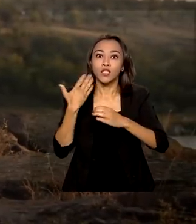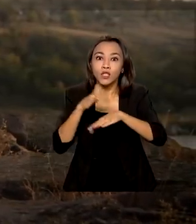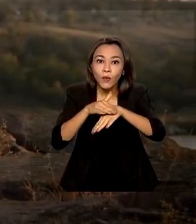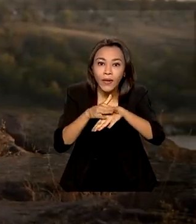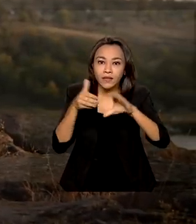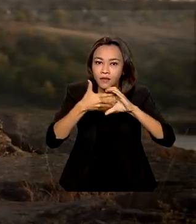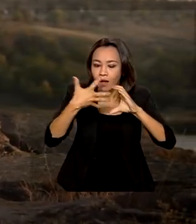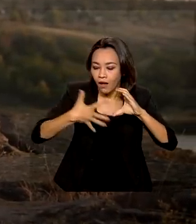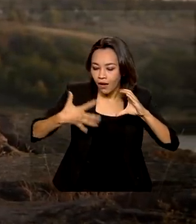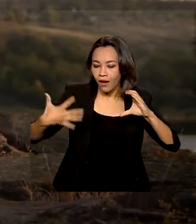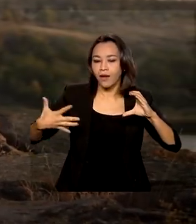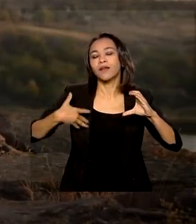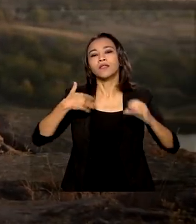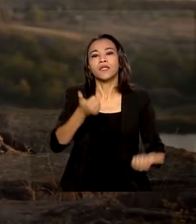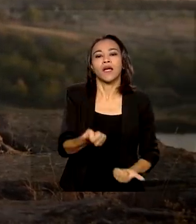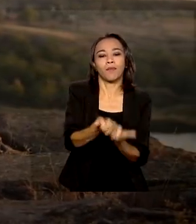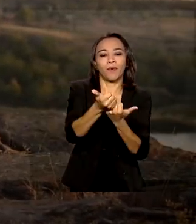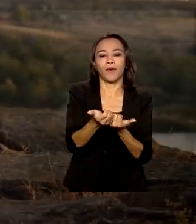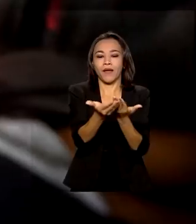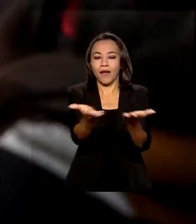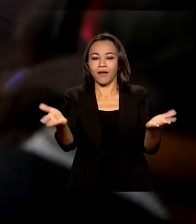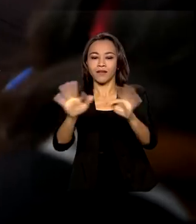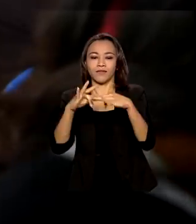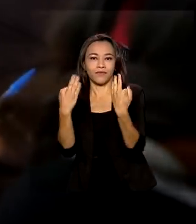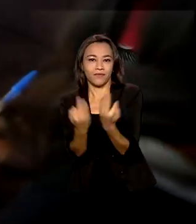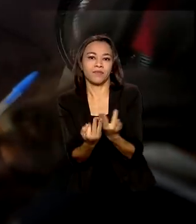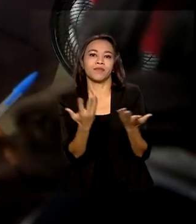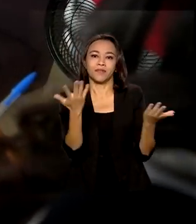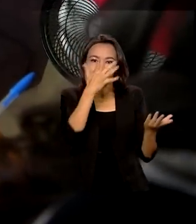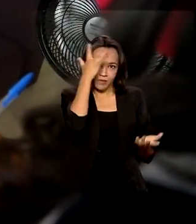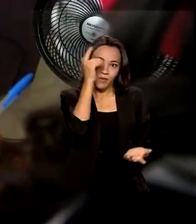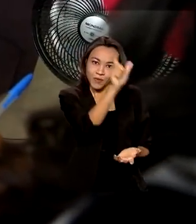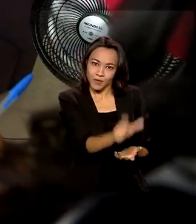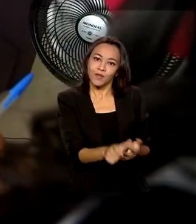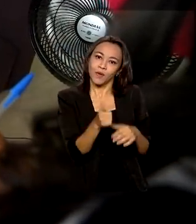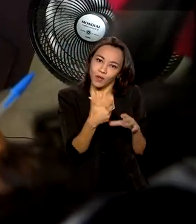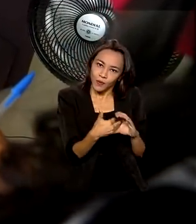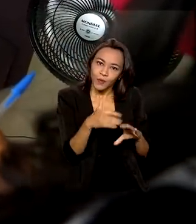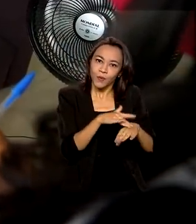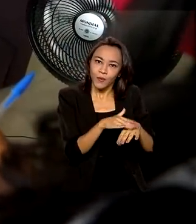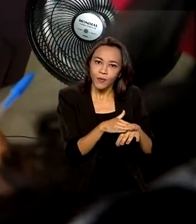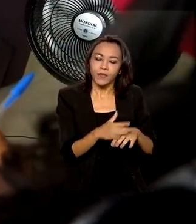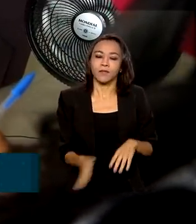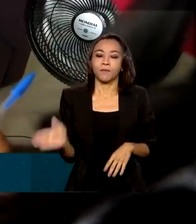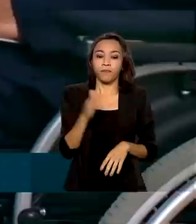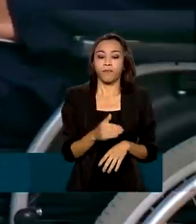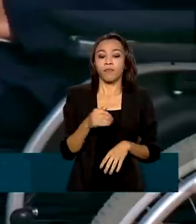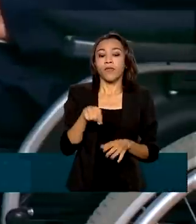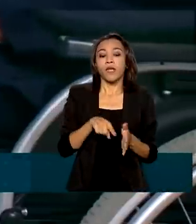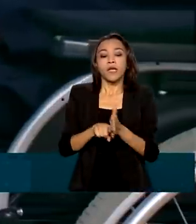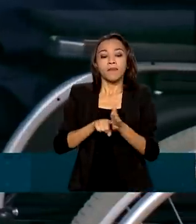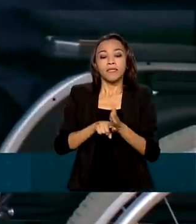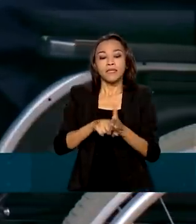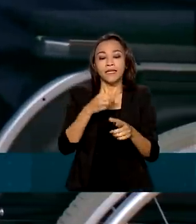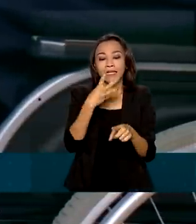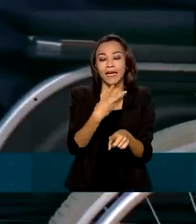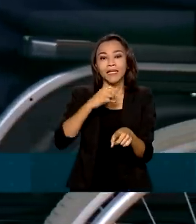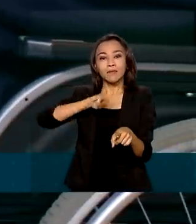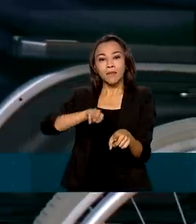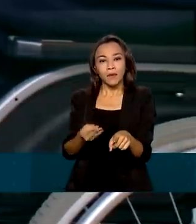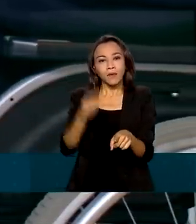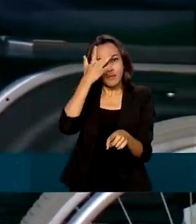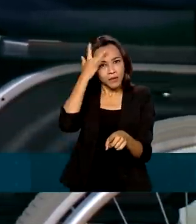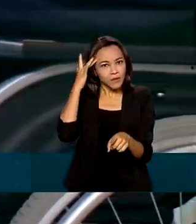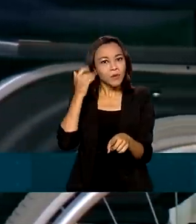a lutar em favor dos pacientes e familiares. Segundo o Ministério da Saúde, 13 milhões de brasileiros têm algum tipo de